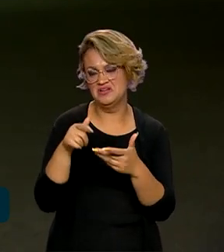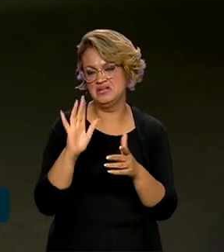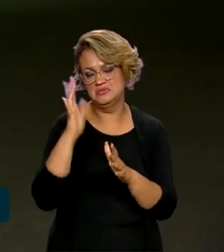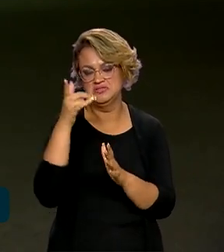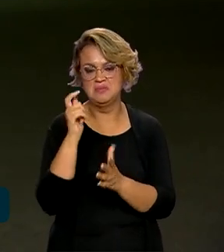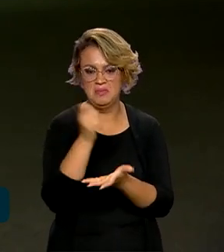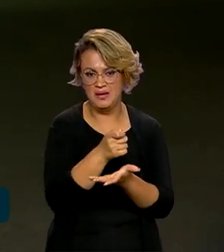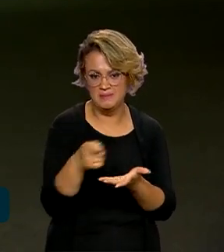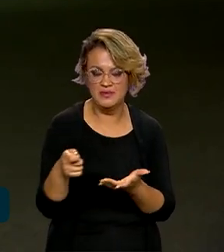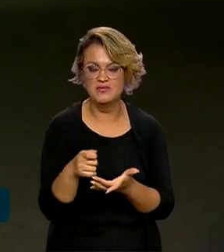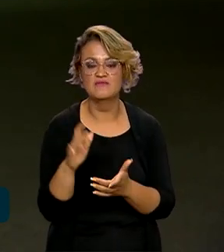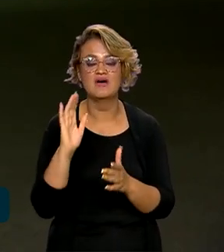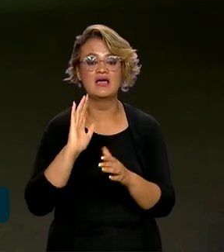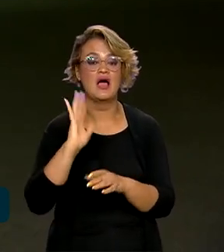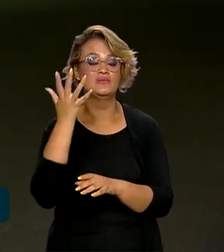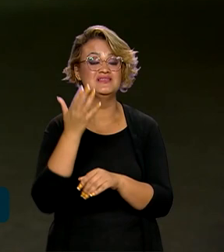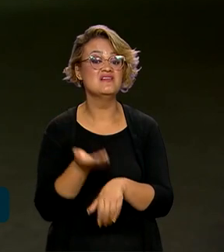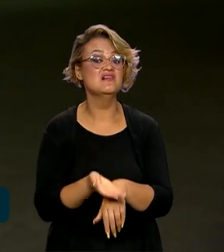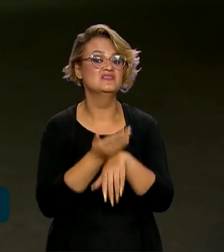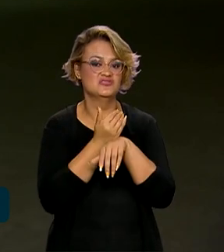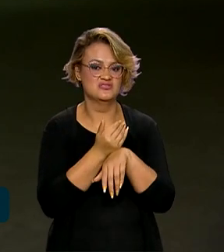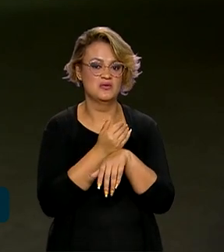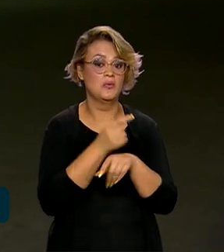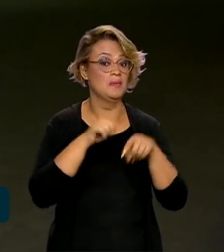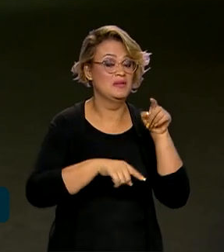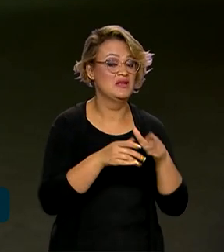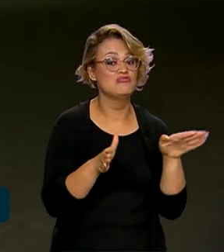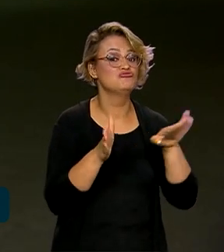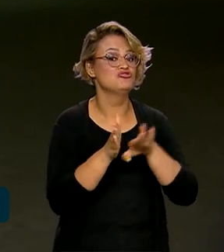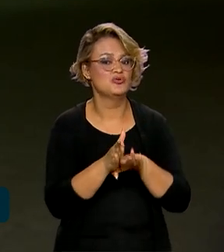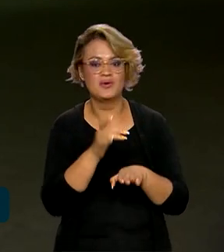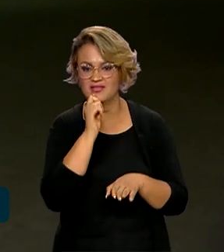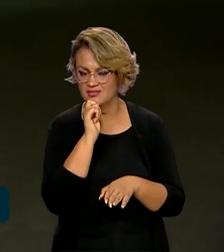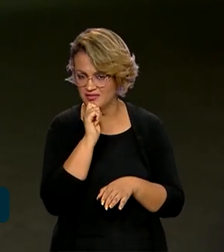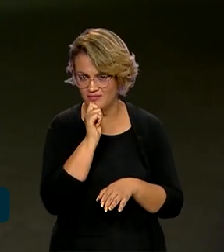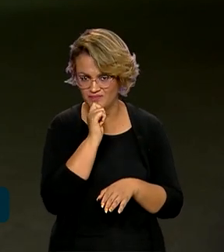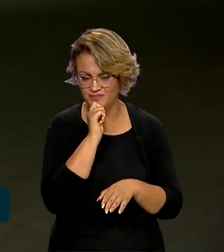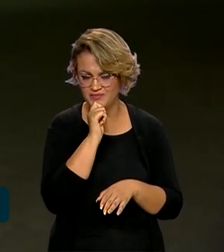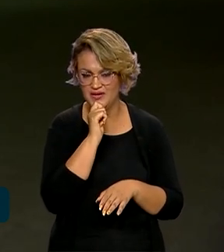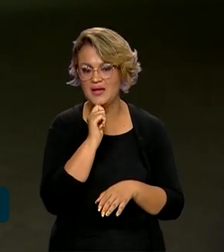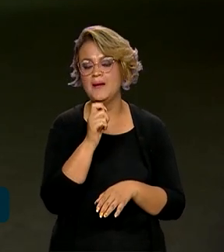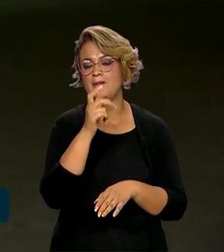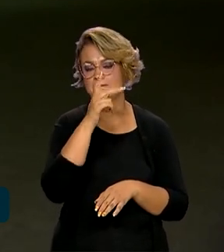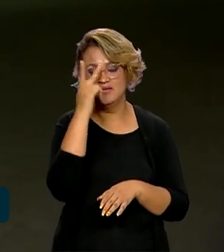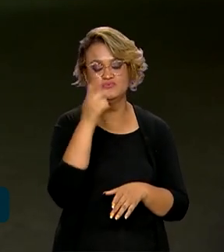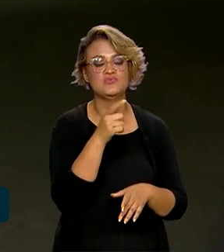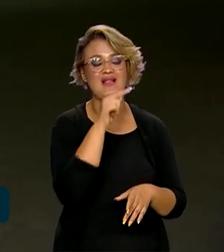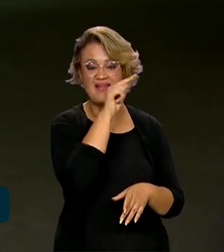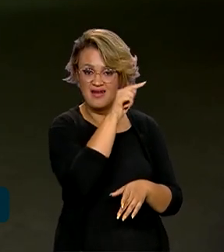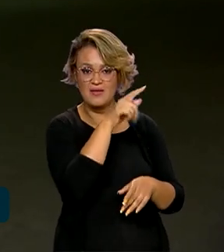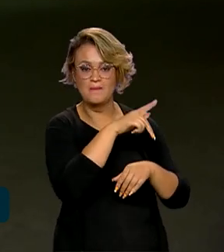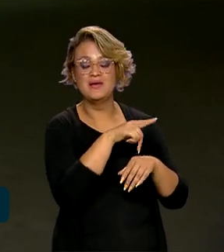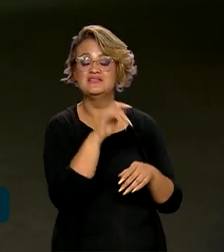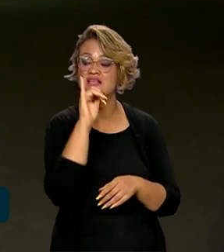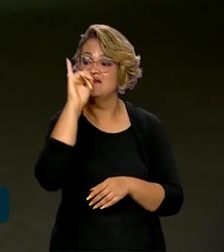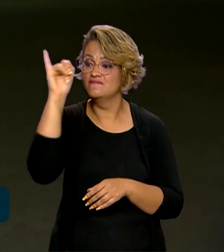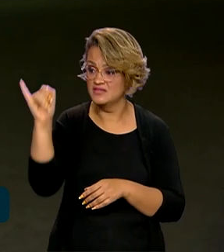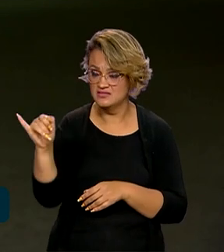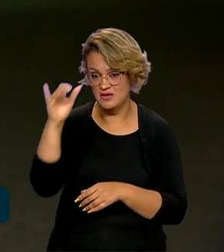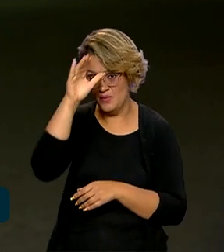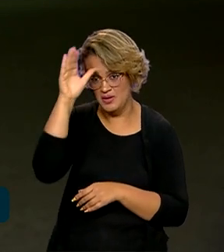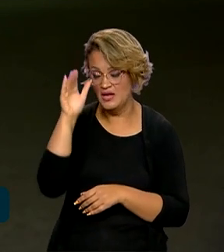vão acontecer antes da chegada da mercadoria no país. O vendedor será obrigado a informar ao